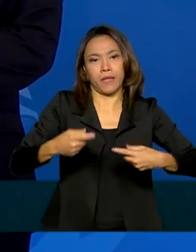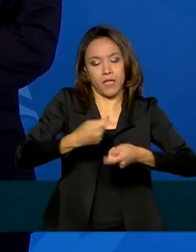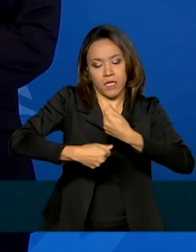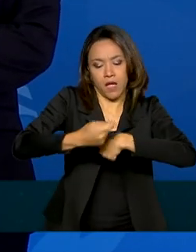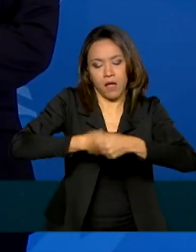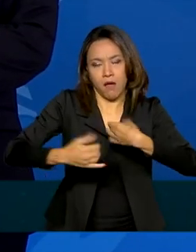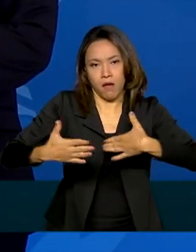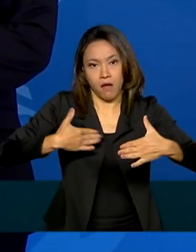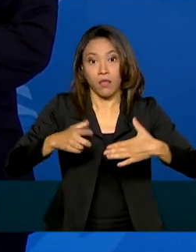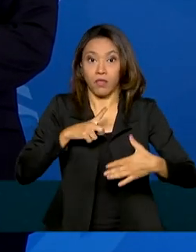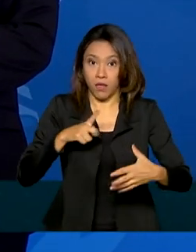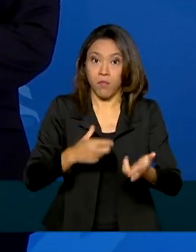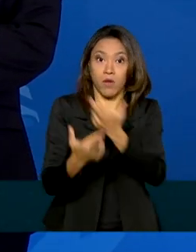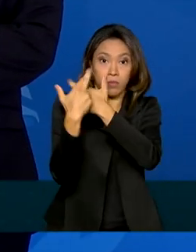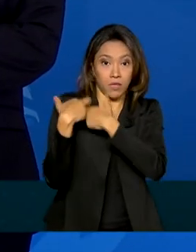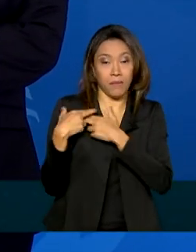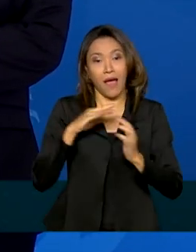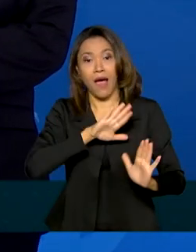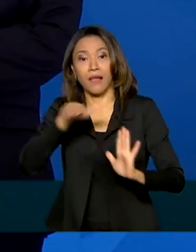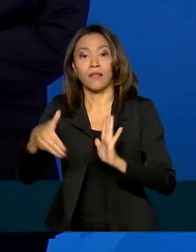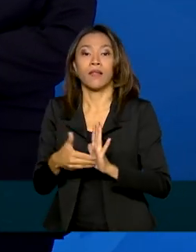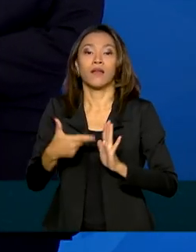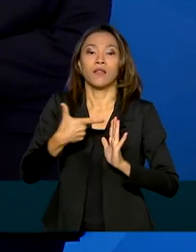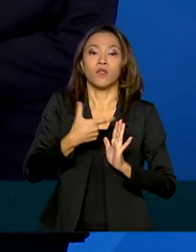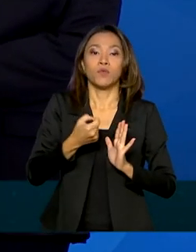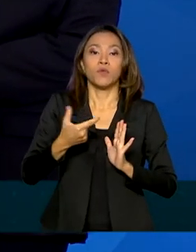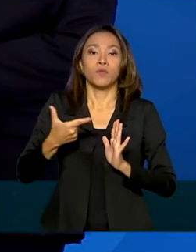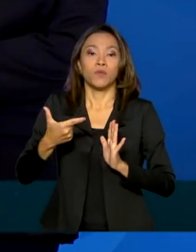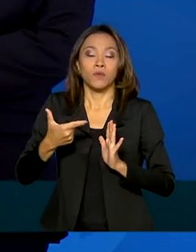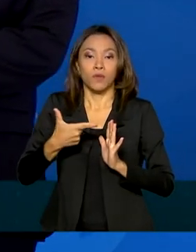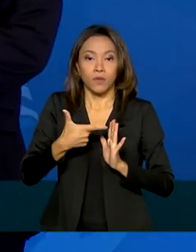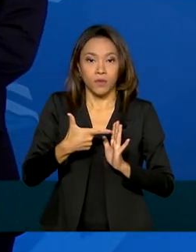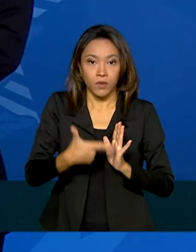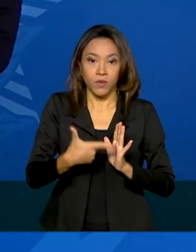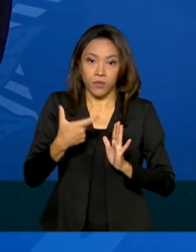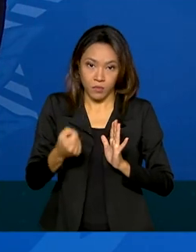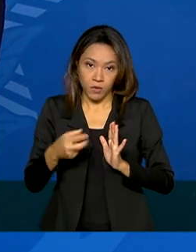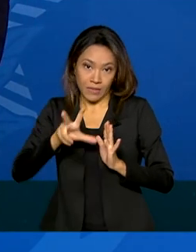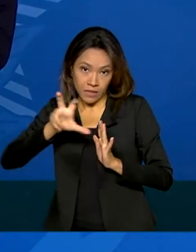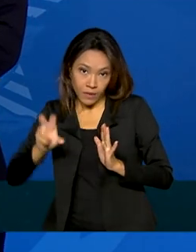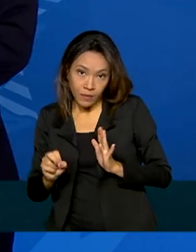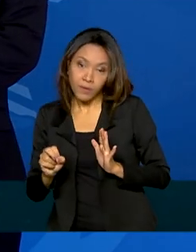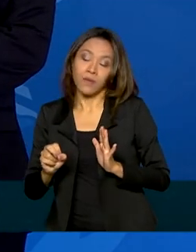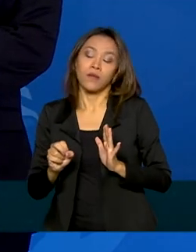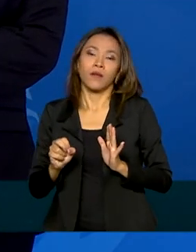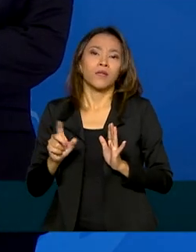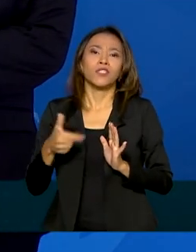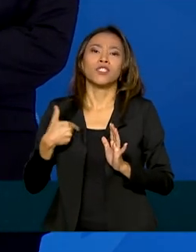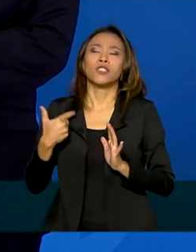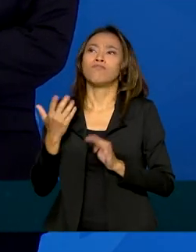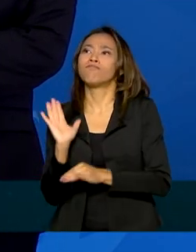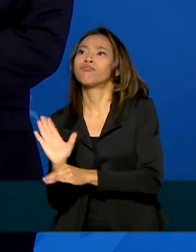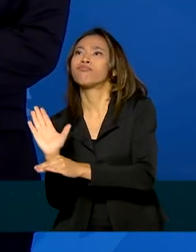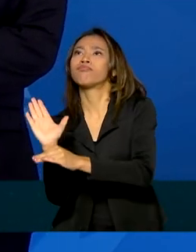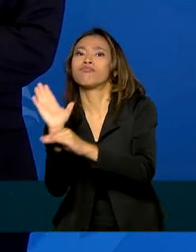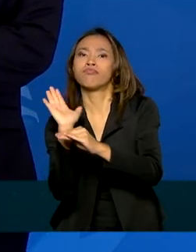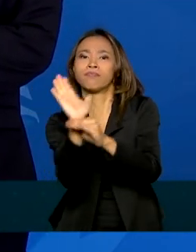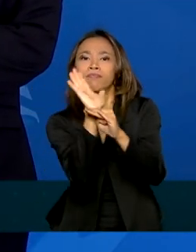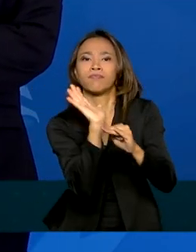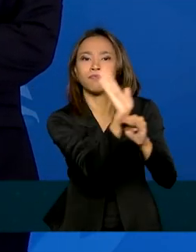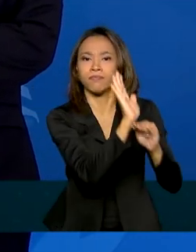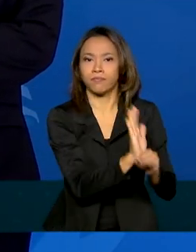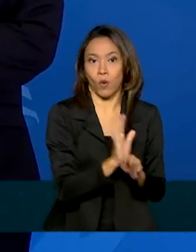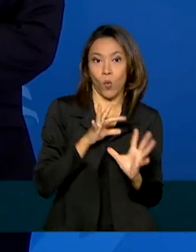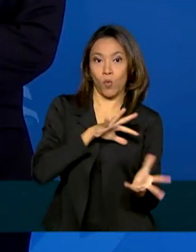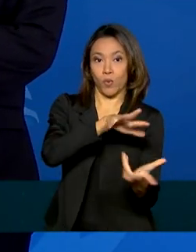responsabilidade até 2050 de prover o mundo, não só o nosso país, mas o mundo